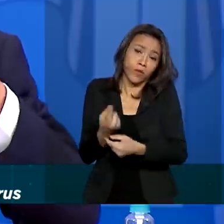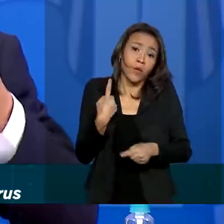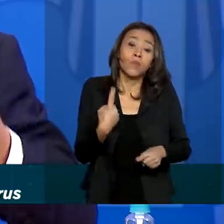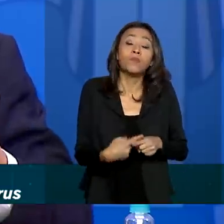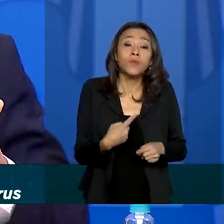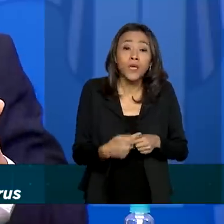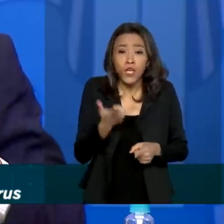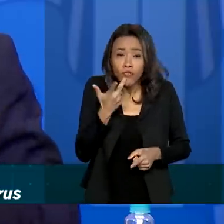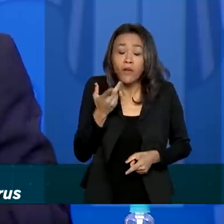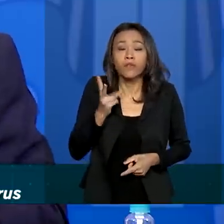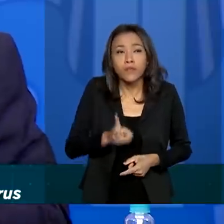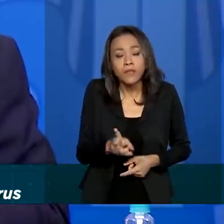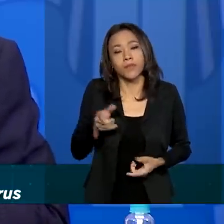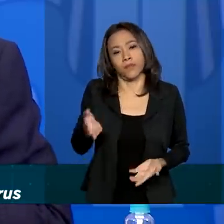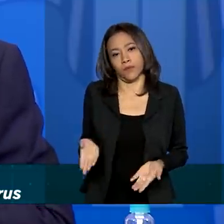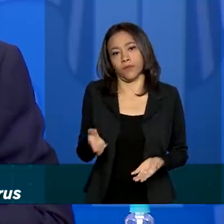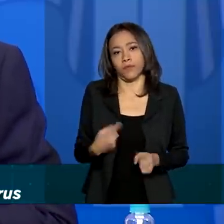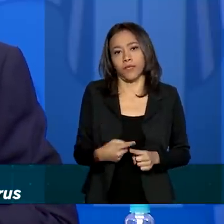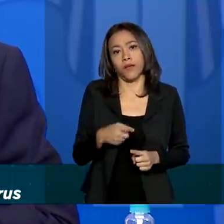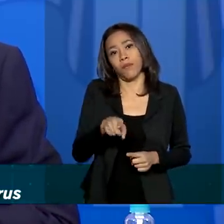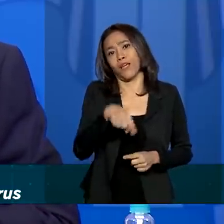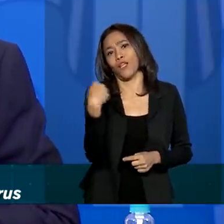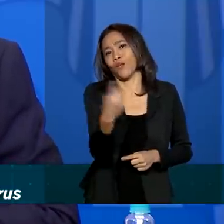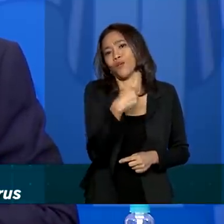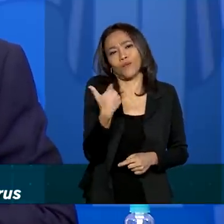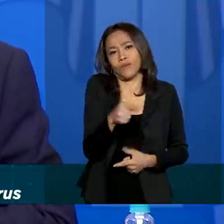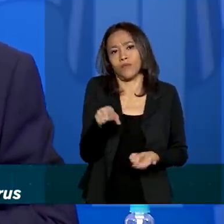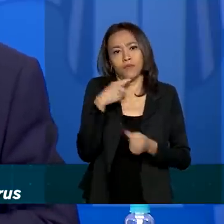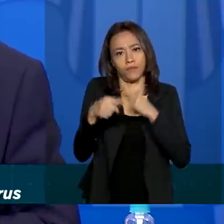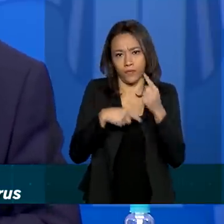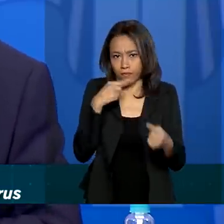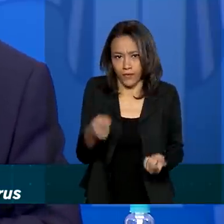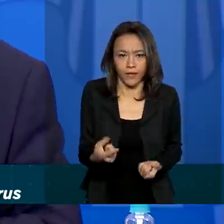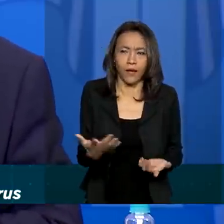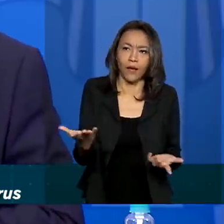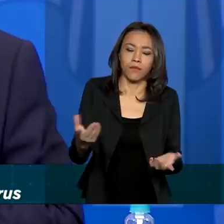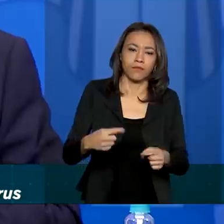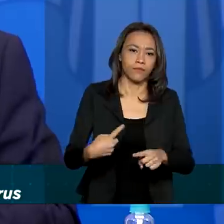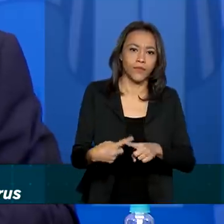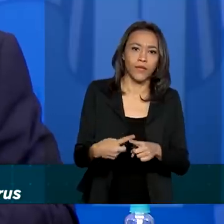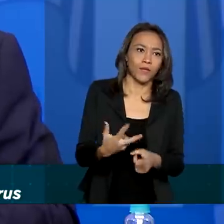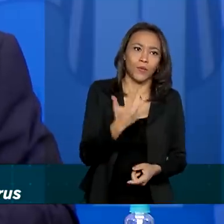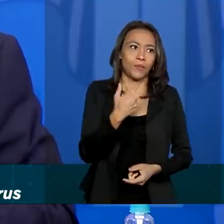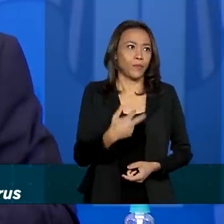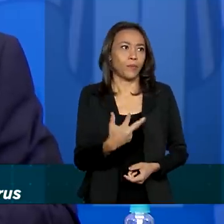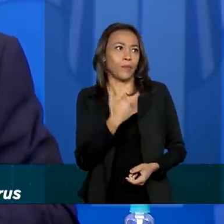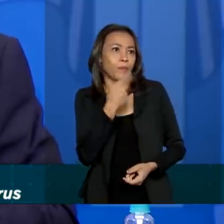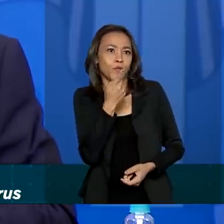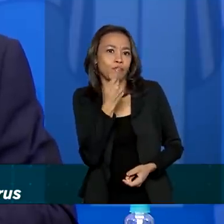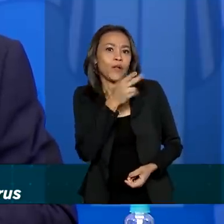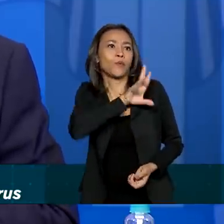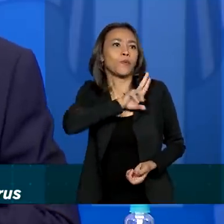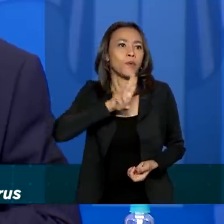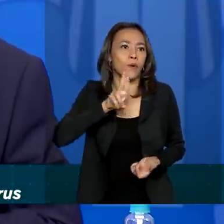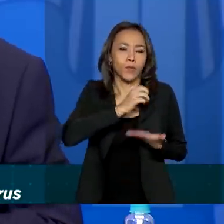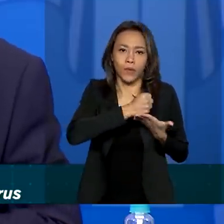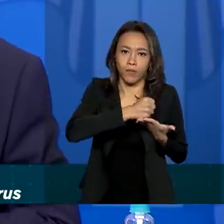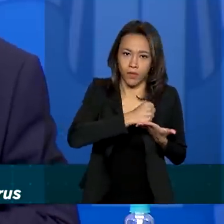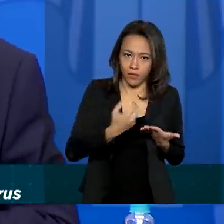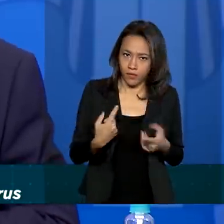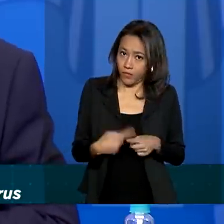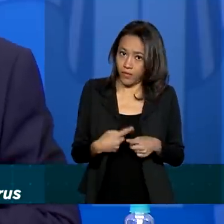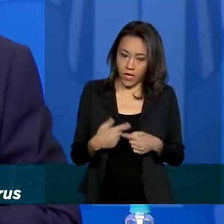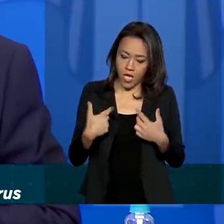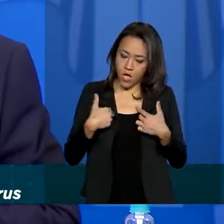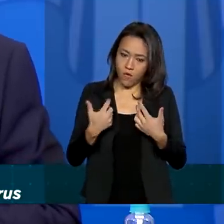eu fico ressaltando isso? Para que a não tenha dúvida. Por que eu não posso falar o nome do medicamento? Eu até fiz